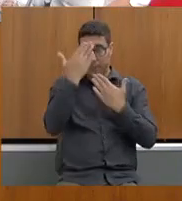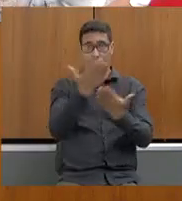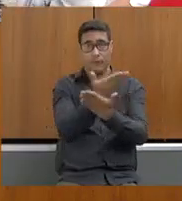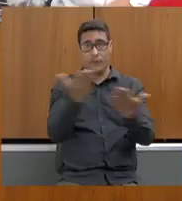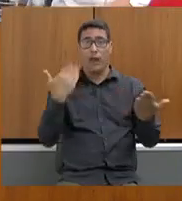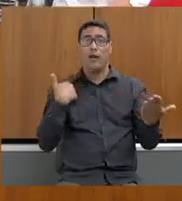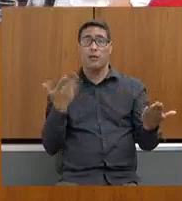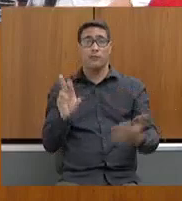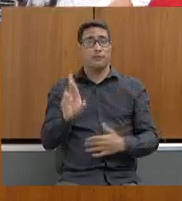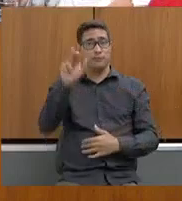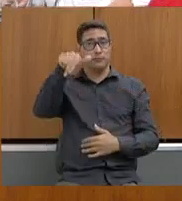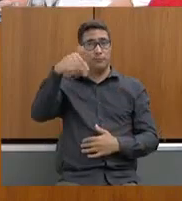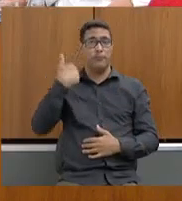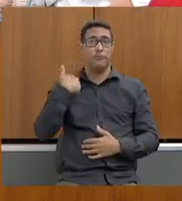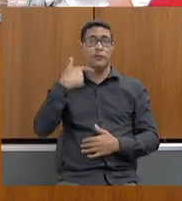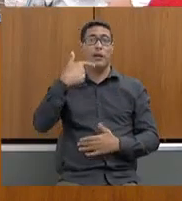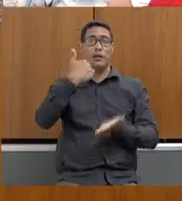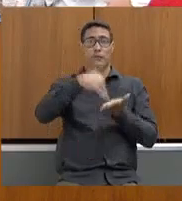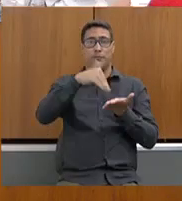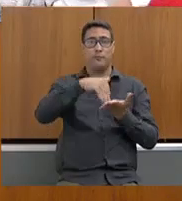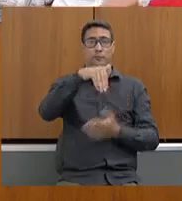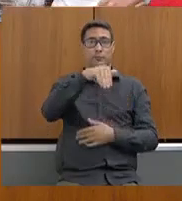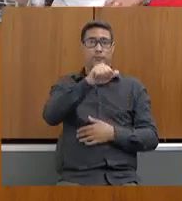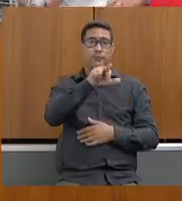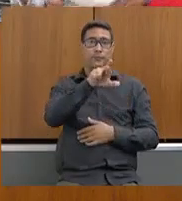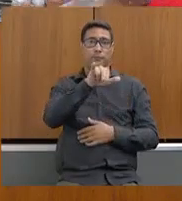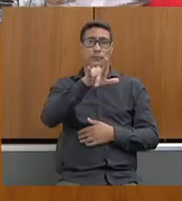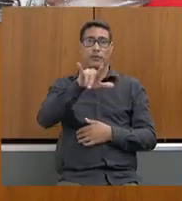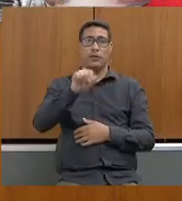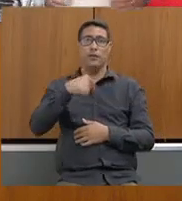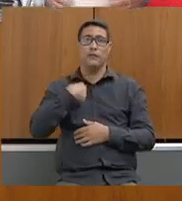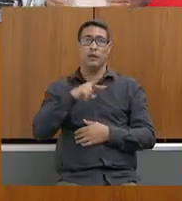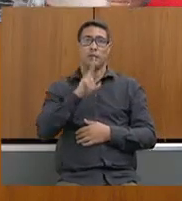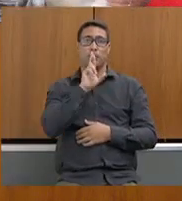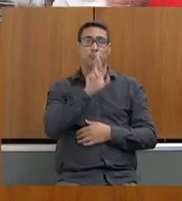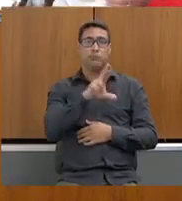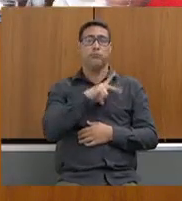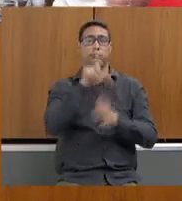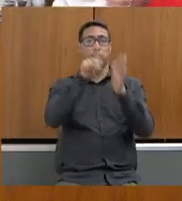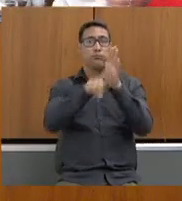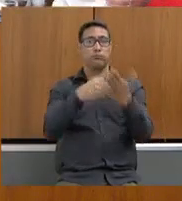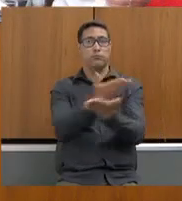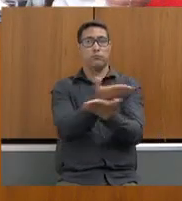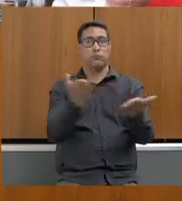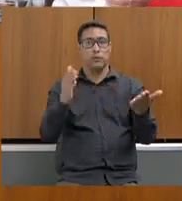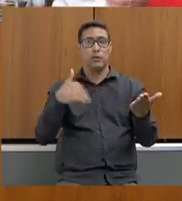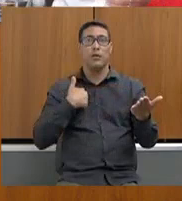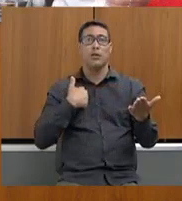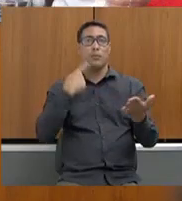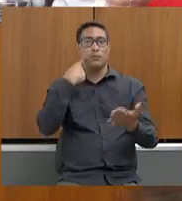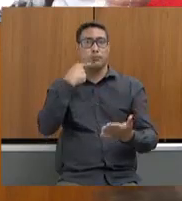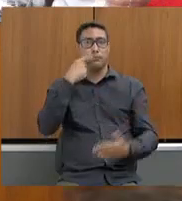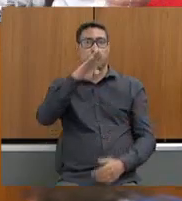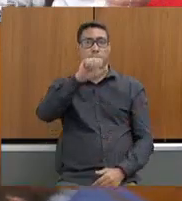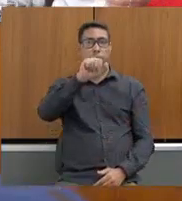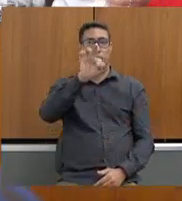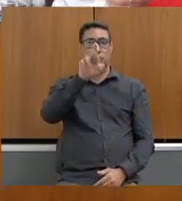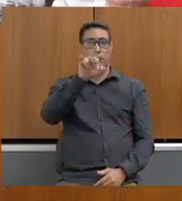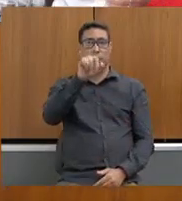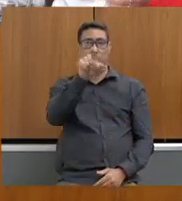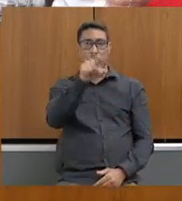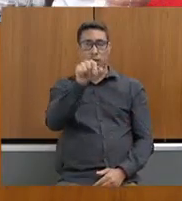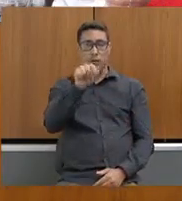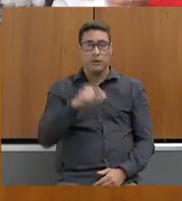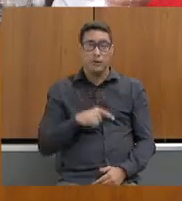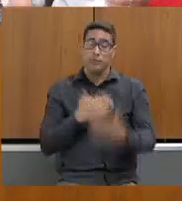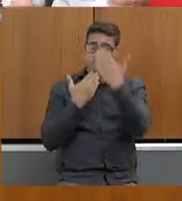Passo a palavra à secretária Marília para responder as perguntas da deputada Beatriz Serqueiro. Muito obrigada,